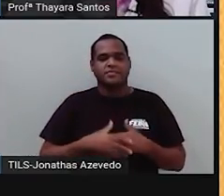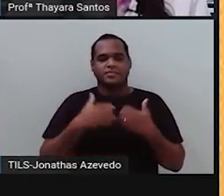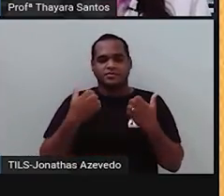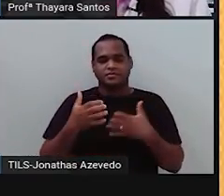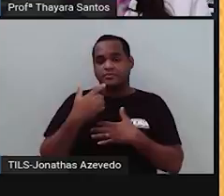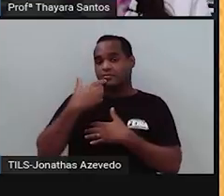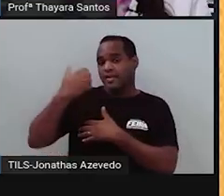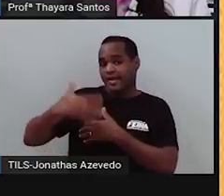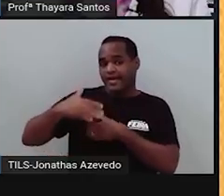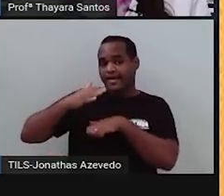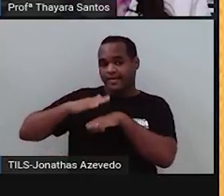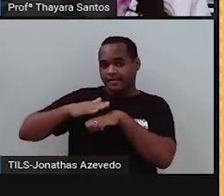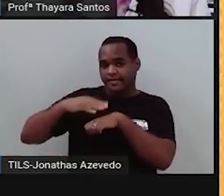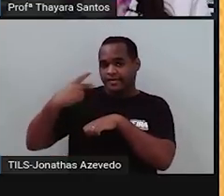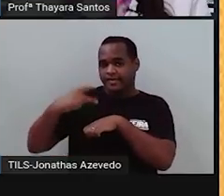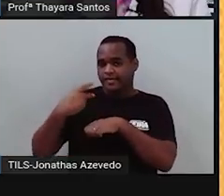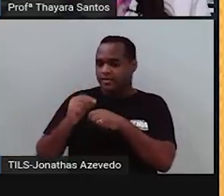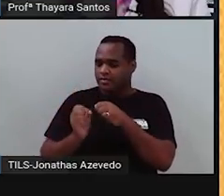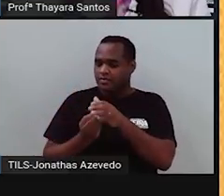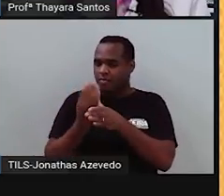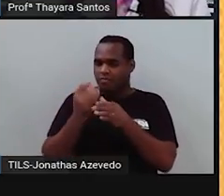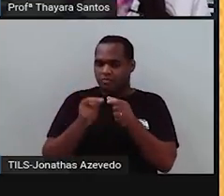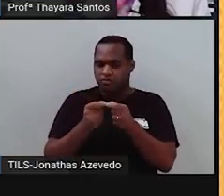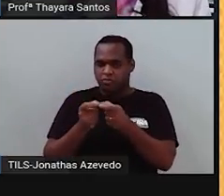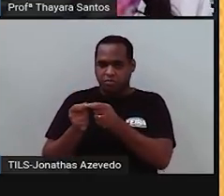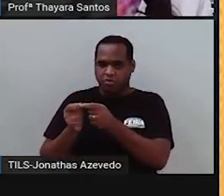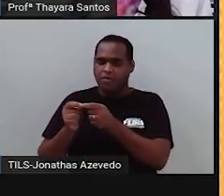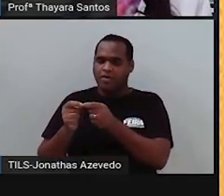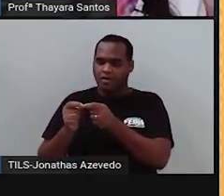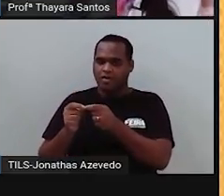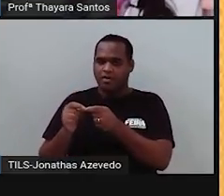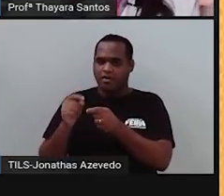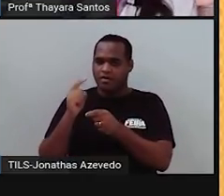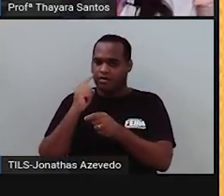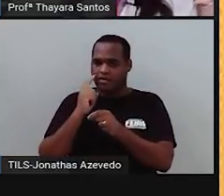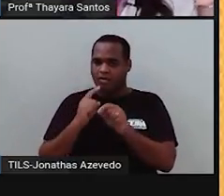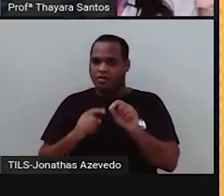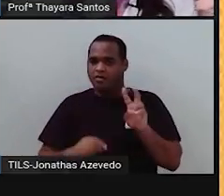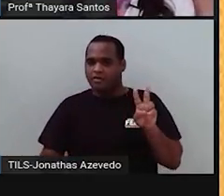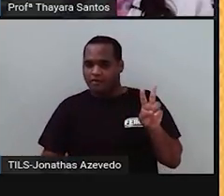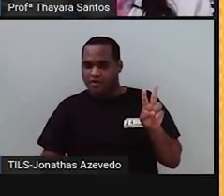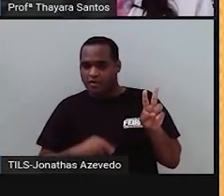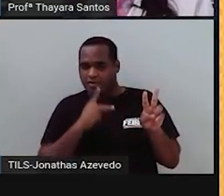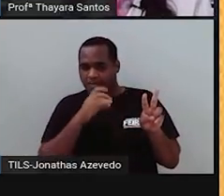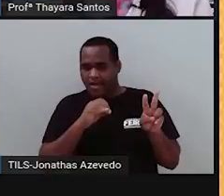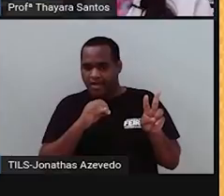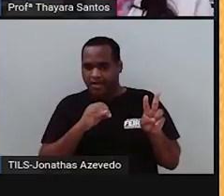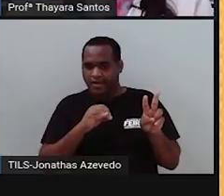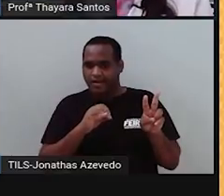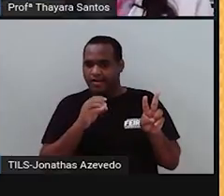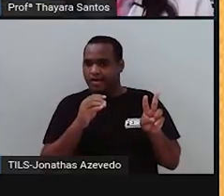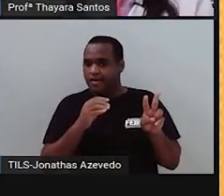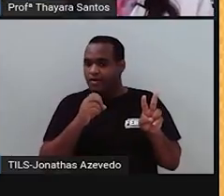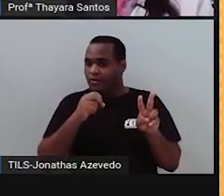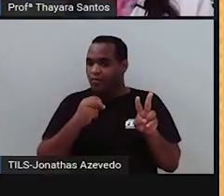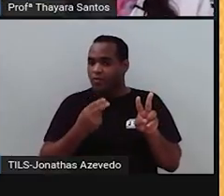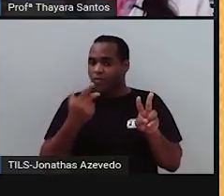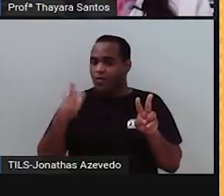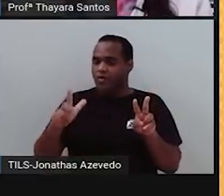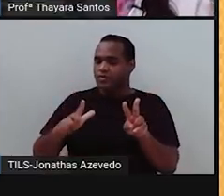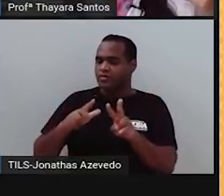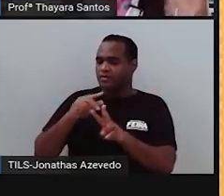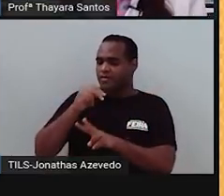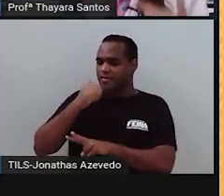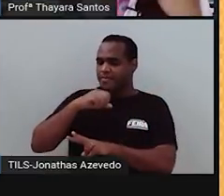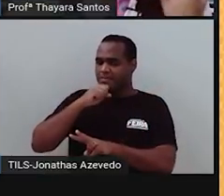dizer que essa semente aqui herdou um Vzinho da planta que foi o pai, e outro Vzinho da planta que foi a mãe.